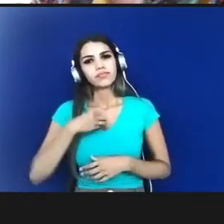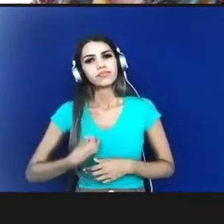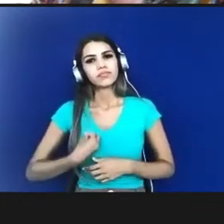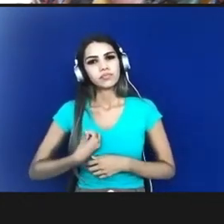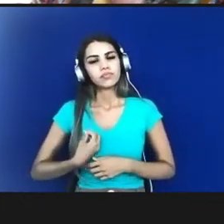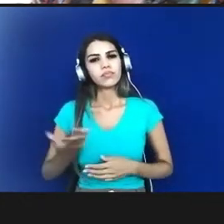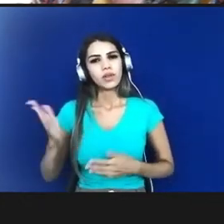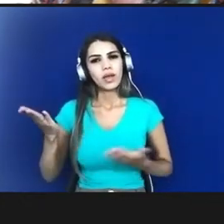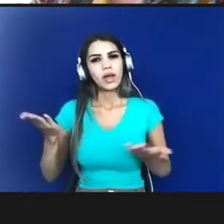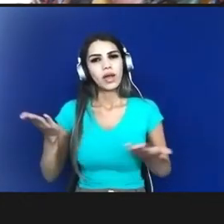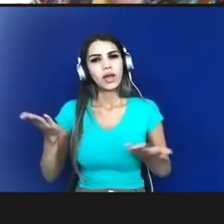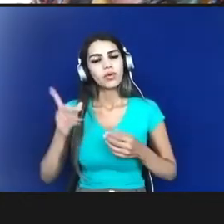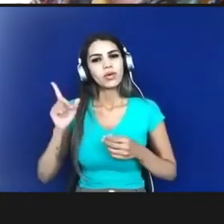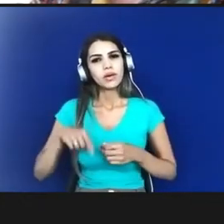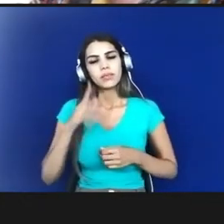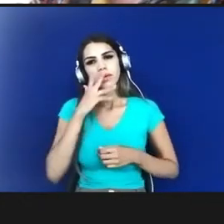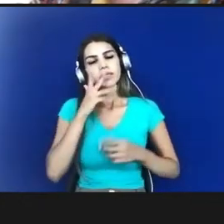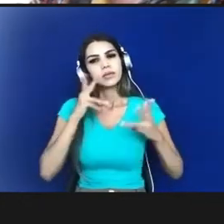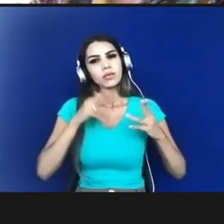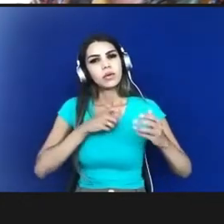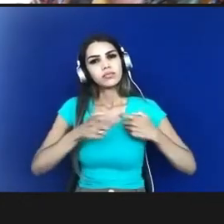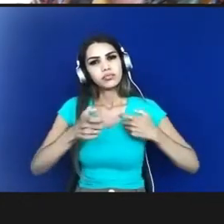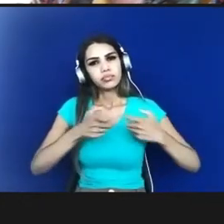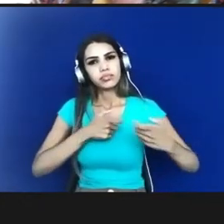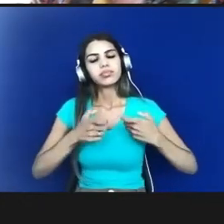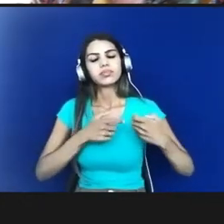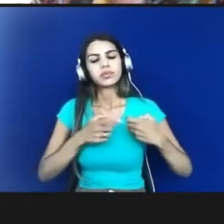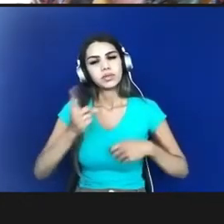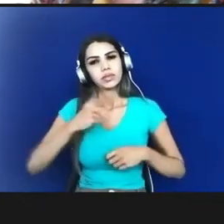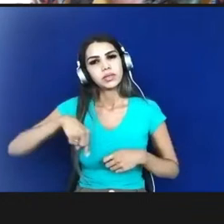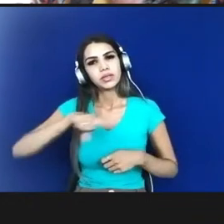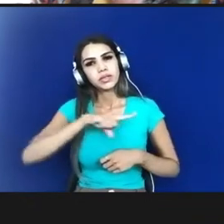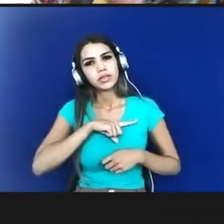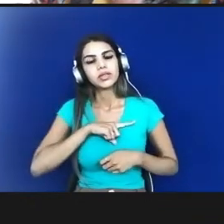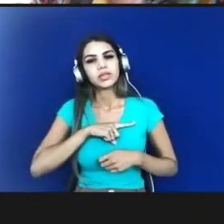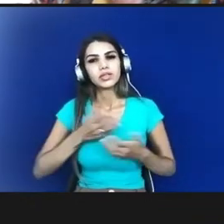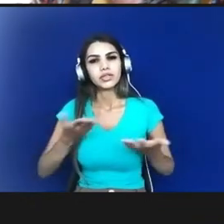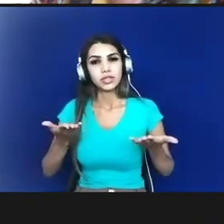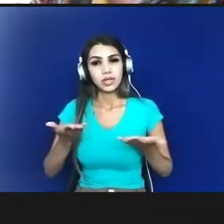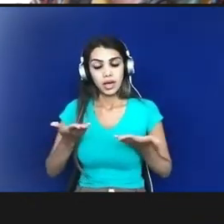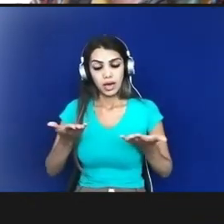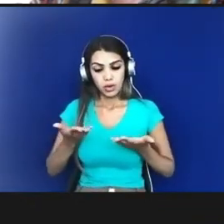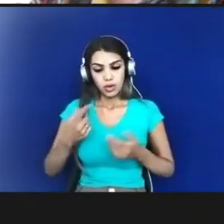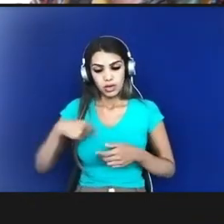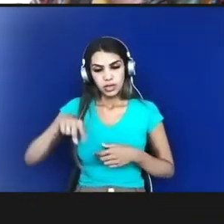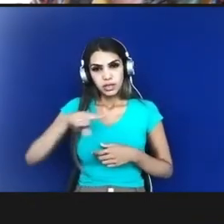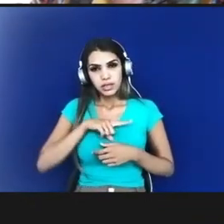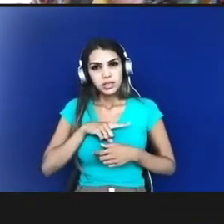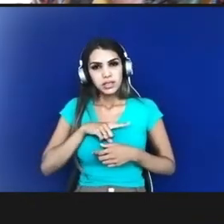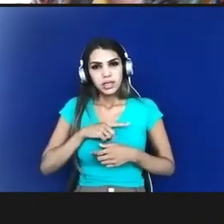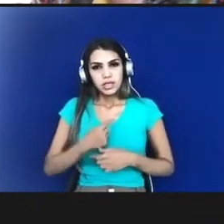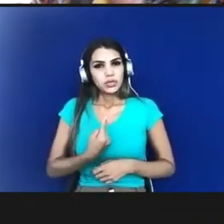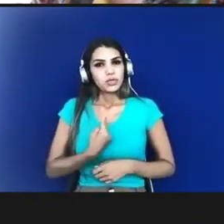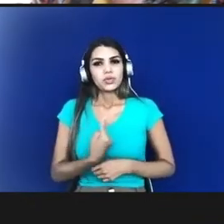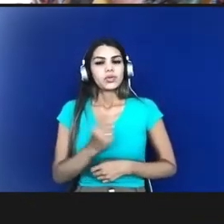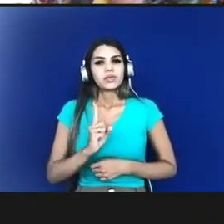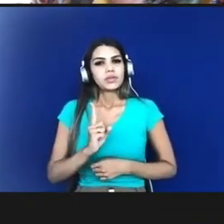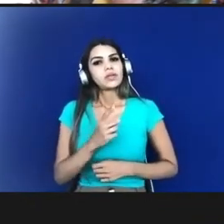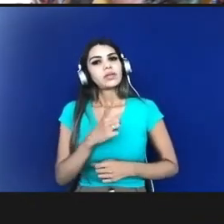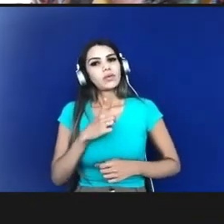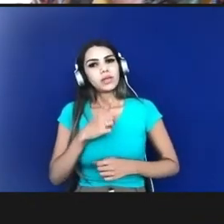guerra né e é muito bom perceber que desse lado da trincheira a gente não está só né temos